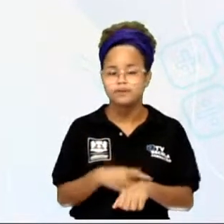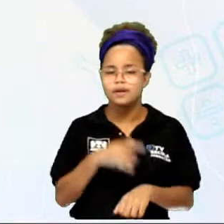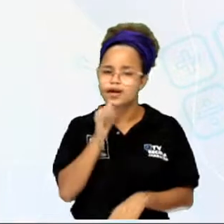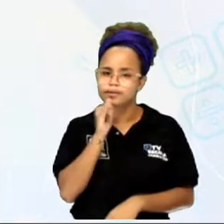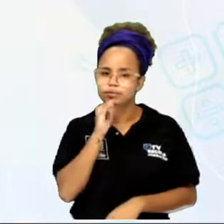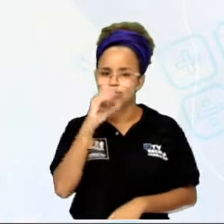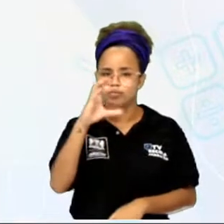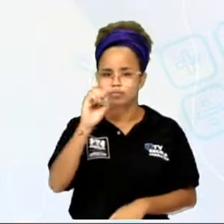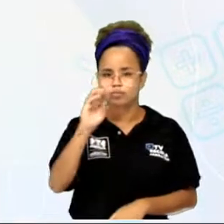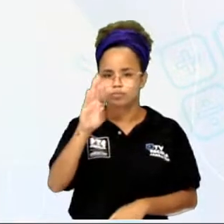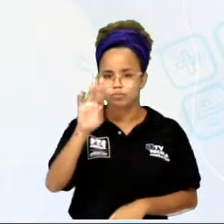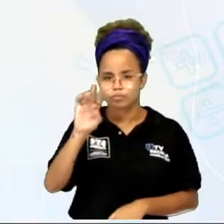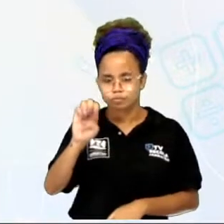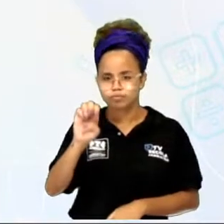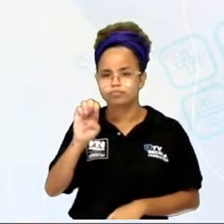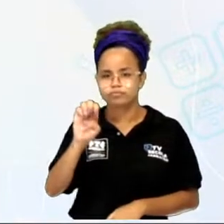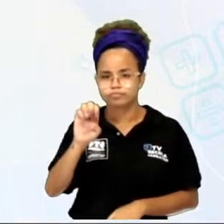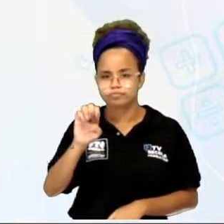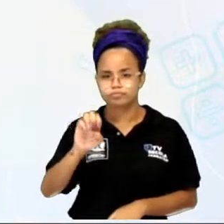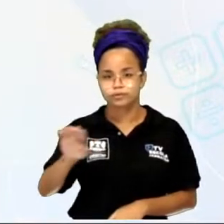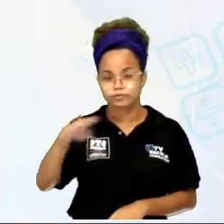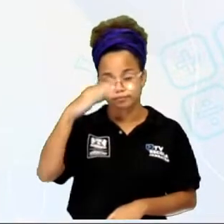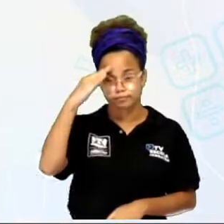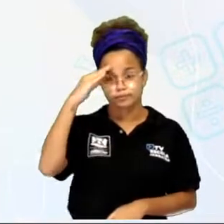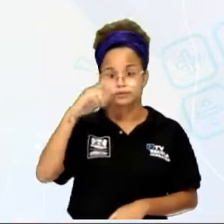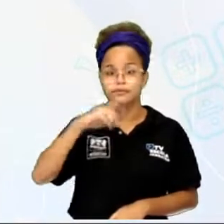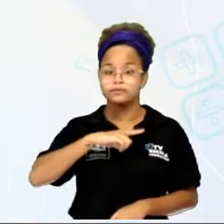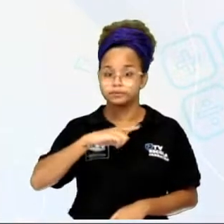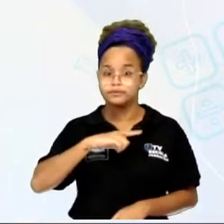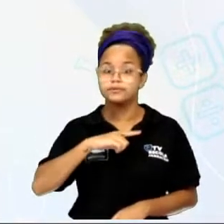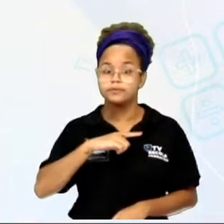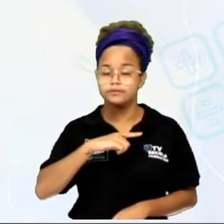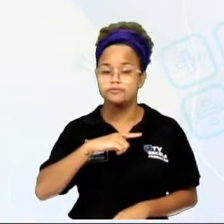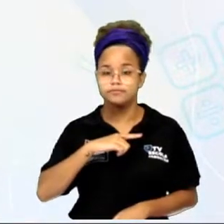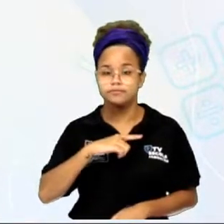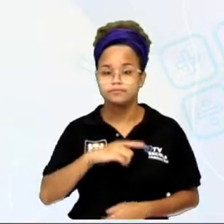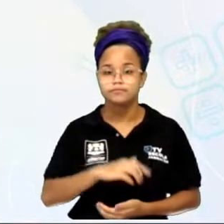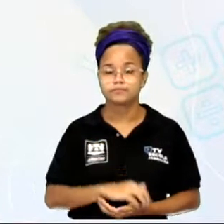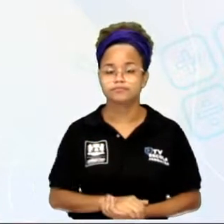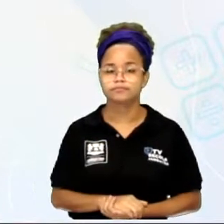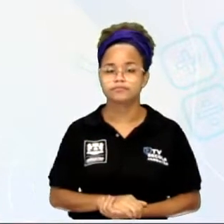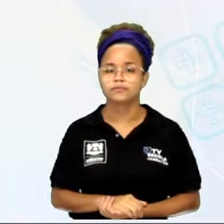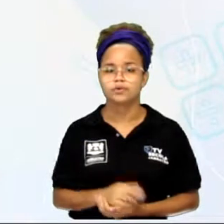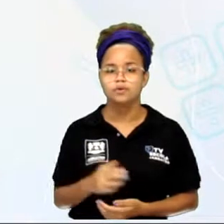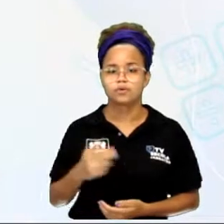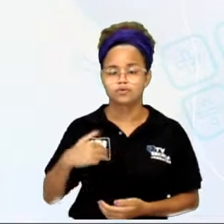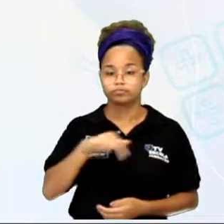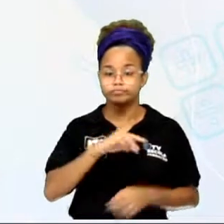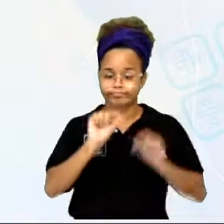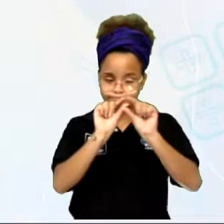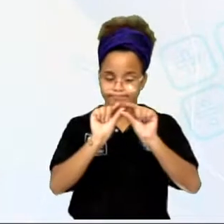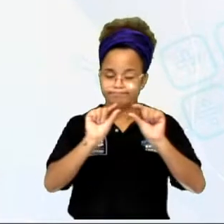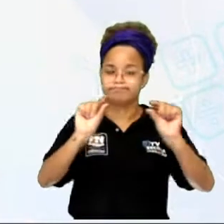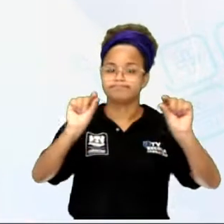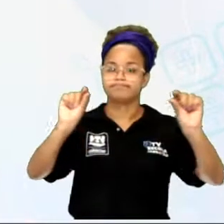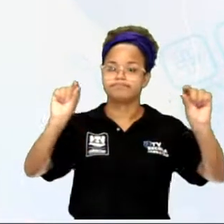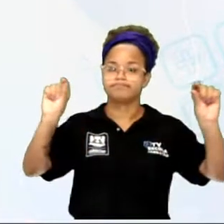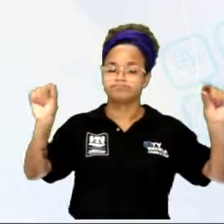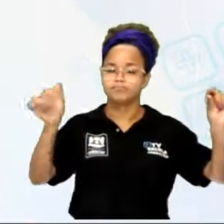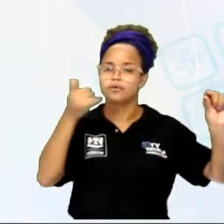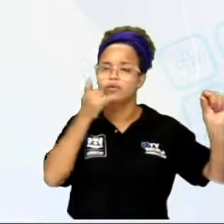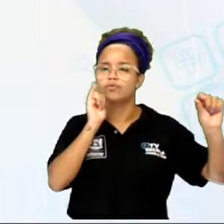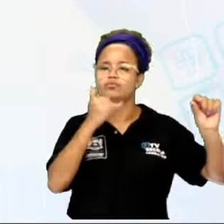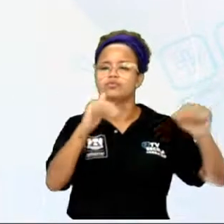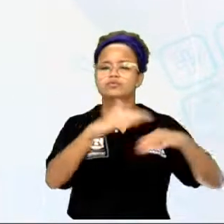cobre, que é o principal elemento que a gente tem nos nossos fios elétricos, né? Tudo que é